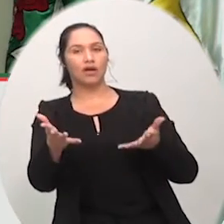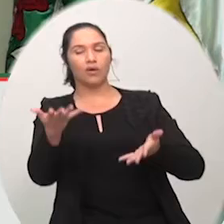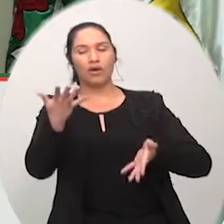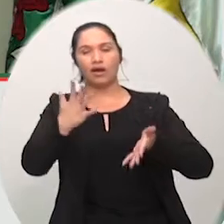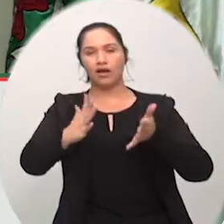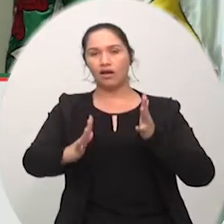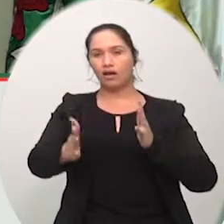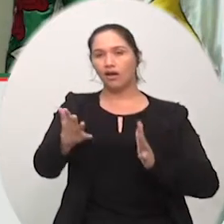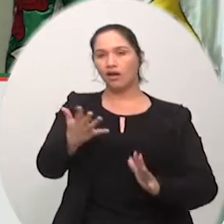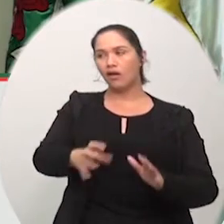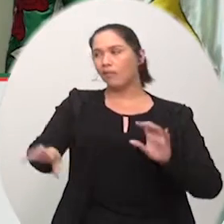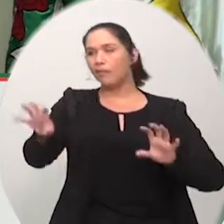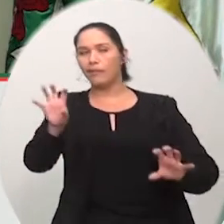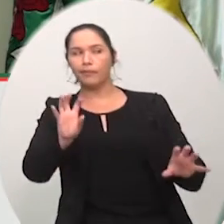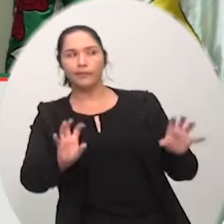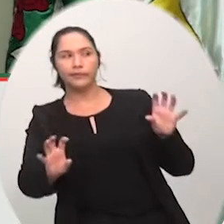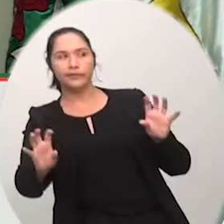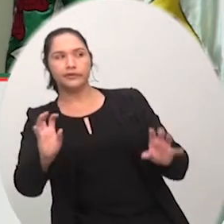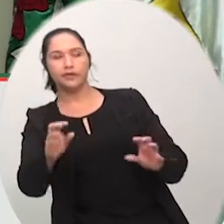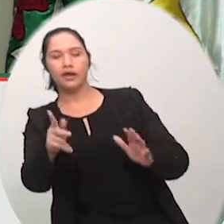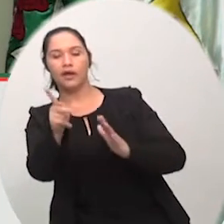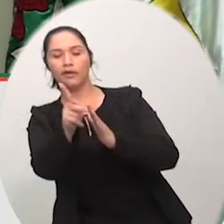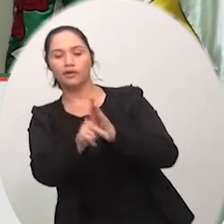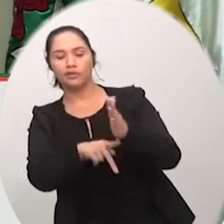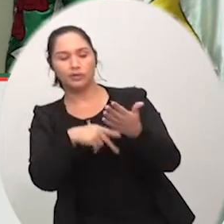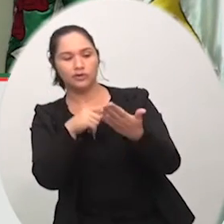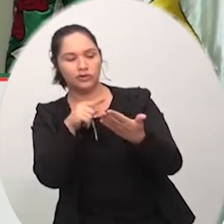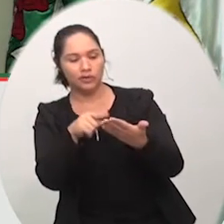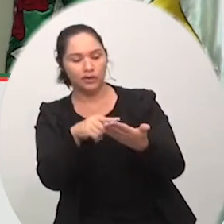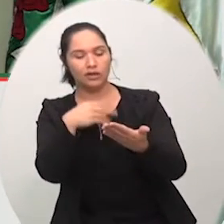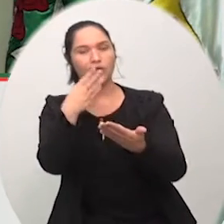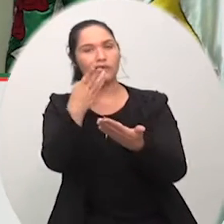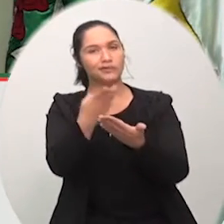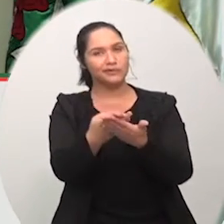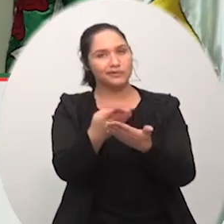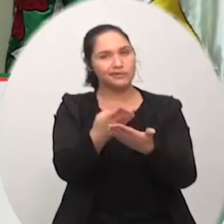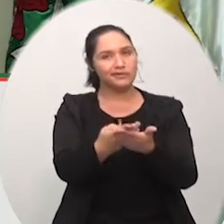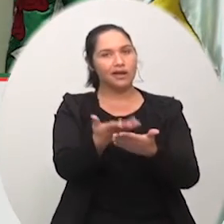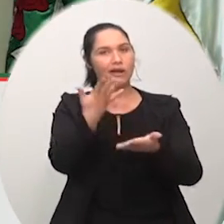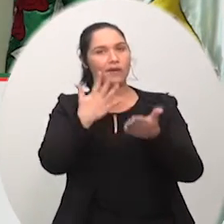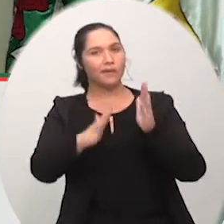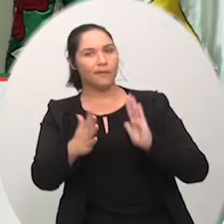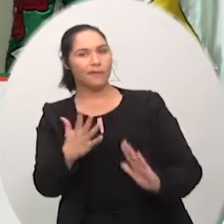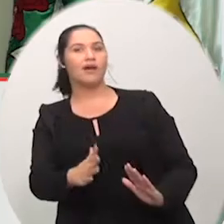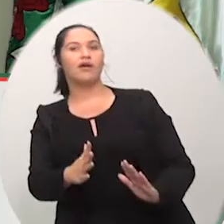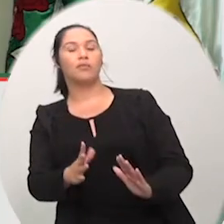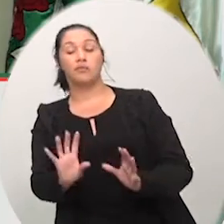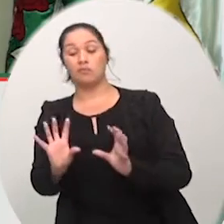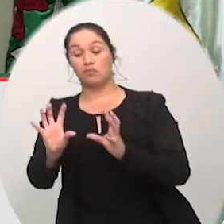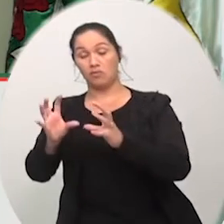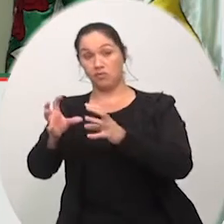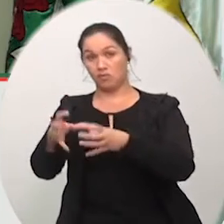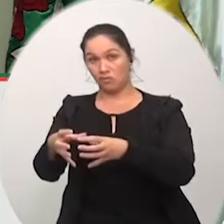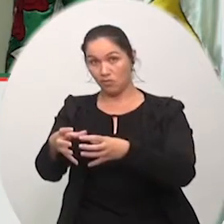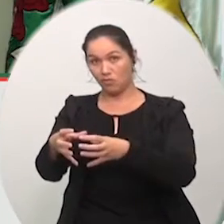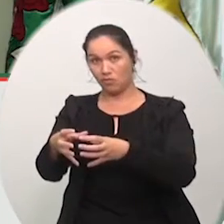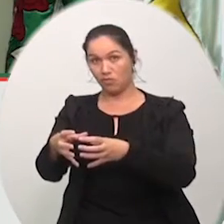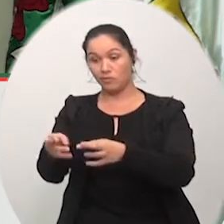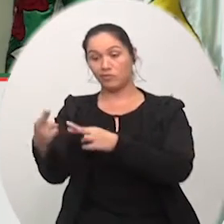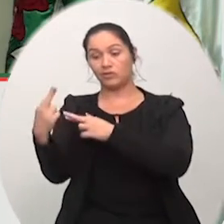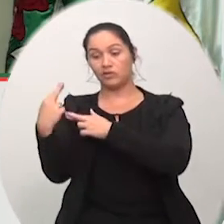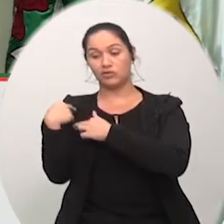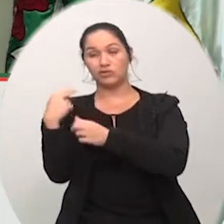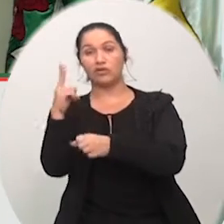que ter, ela também tem que ser corroborada por todos. Nós temos que nos envolver. A comissão vai fazer a parte dela, obviamente, mas nós,